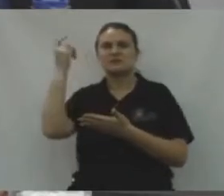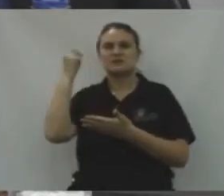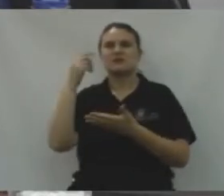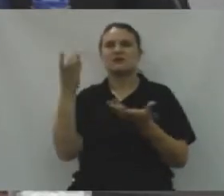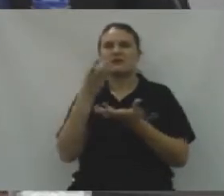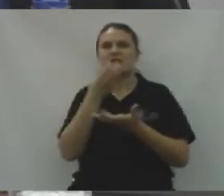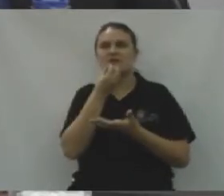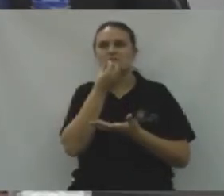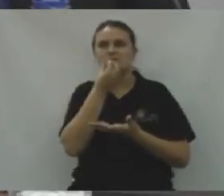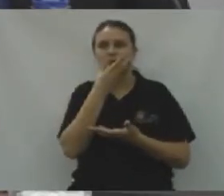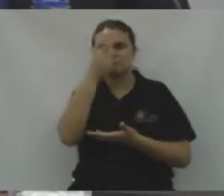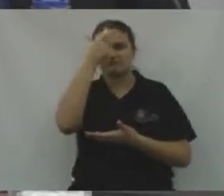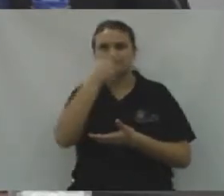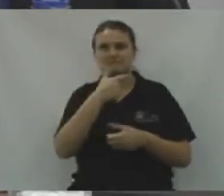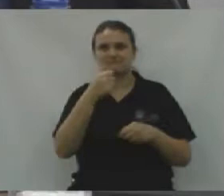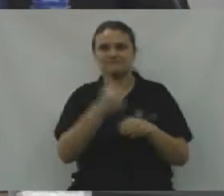qualidade.